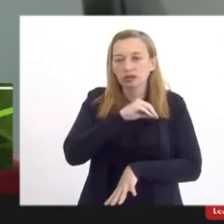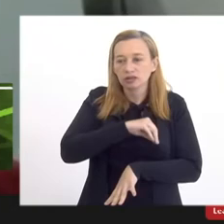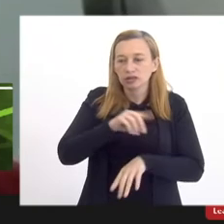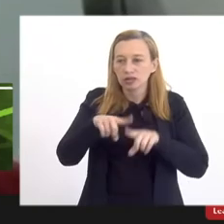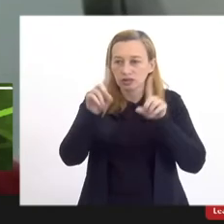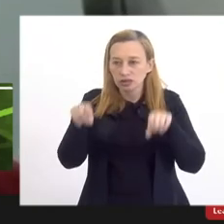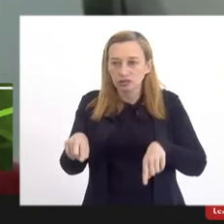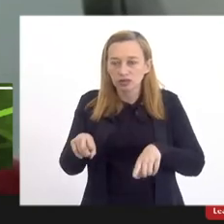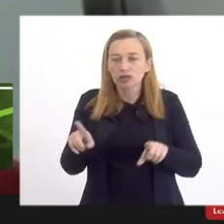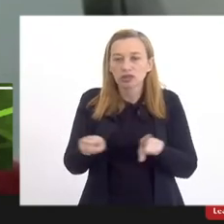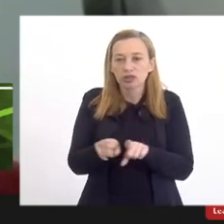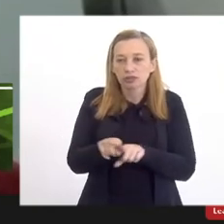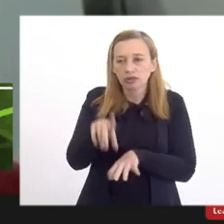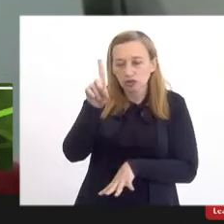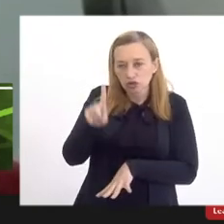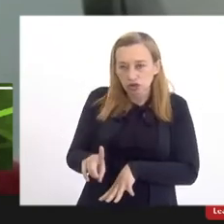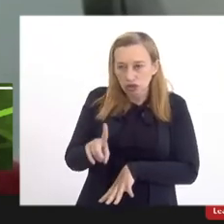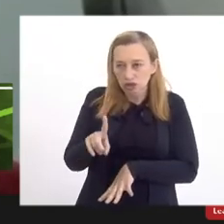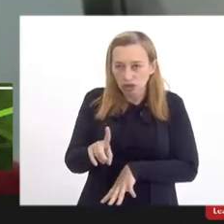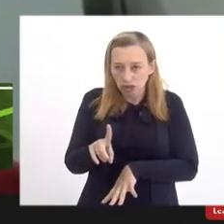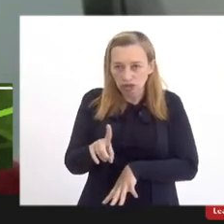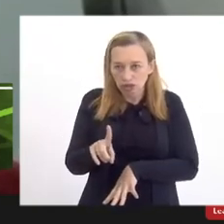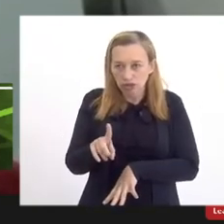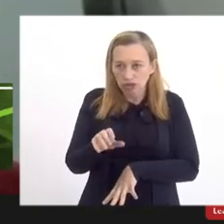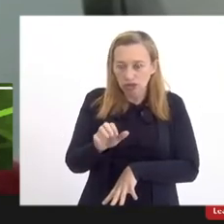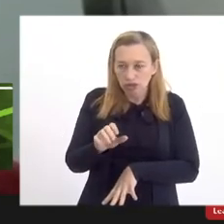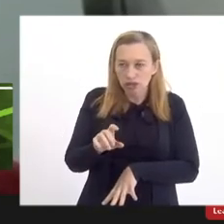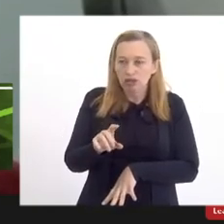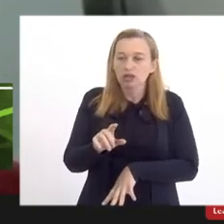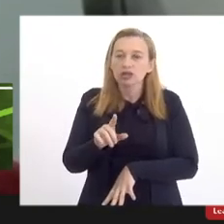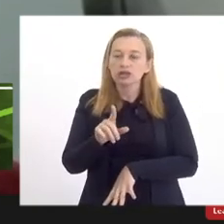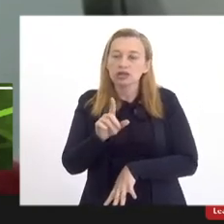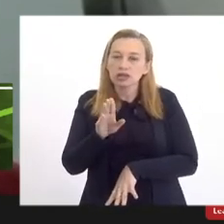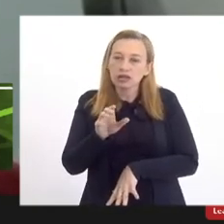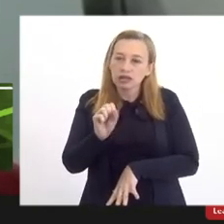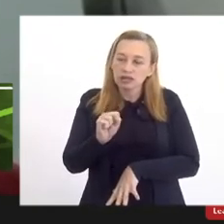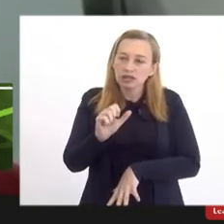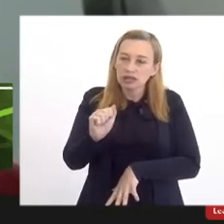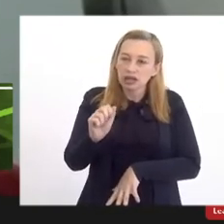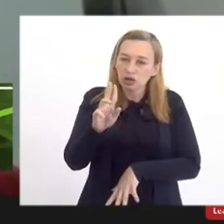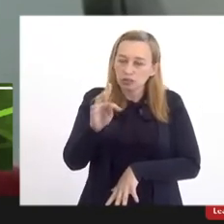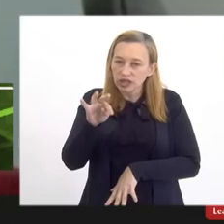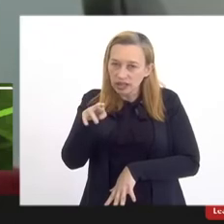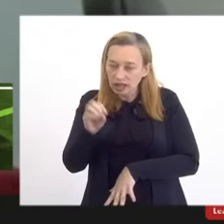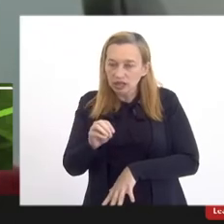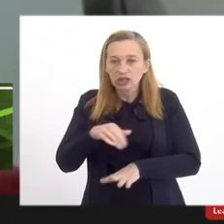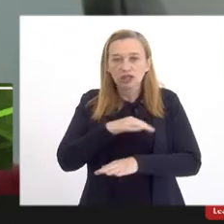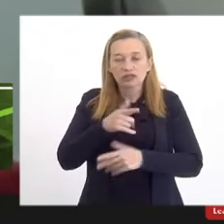e do direito de adicional de periculosidade e insalubridade que muitos de nós temos.